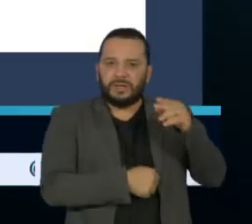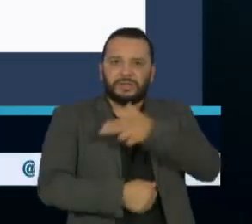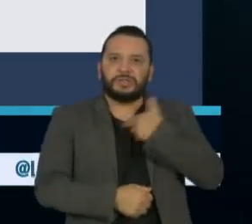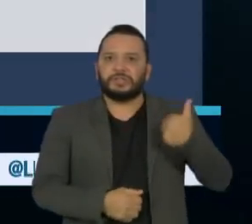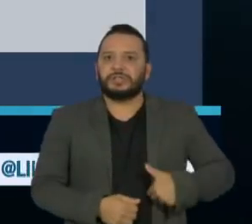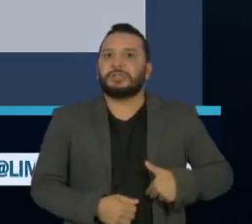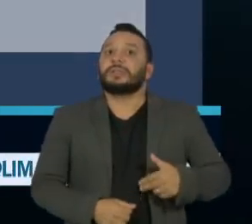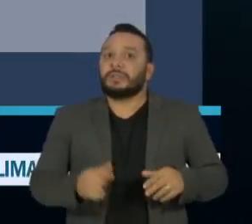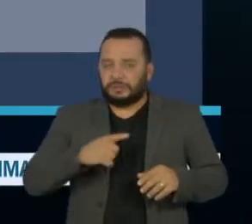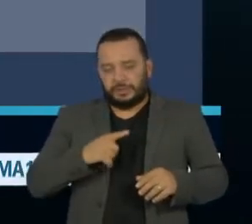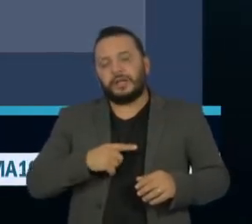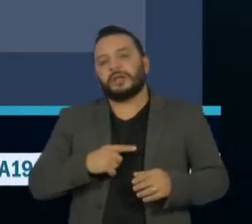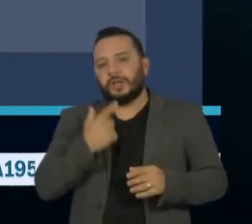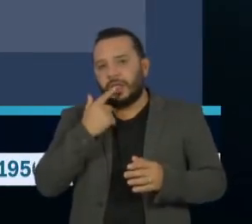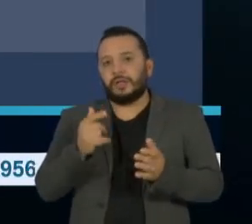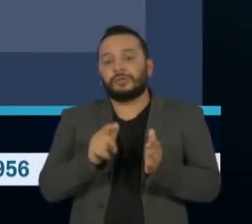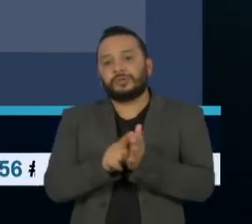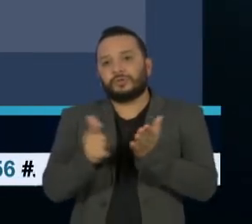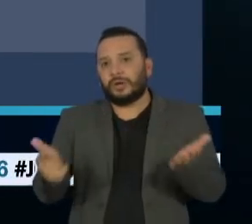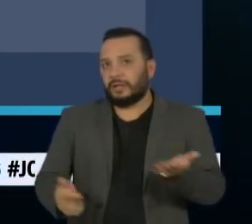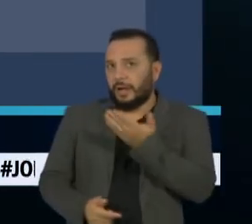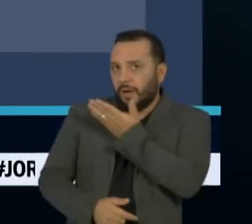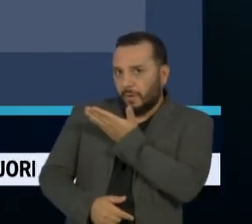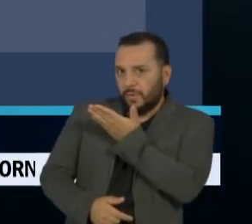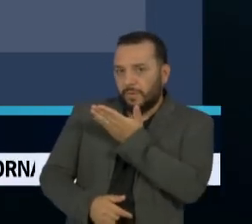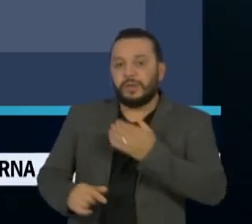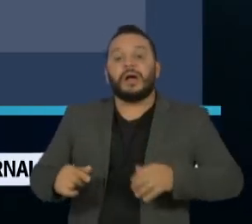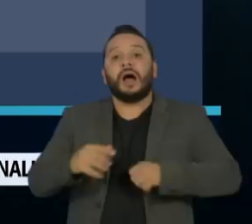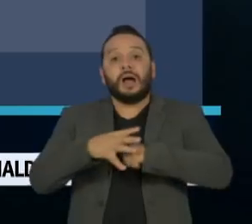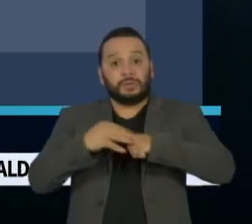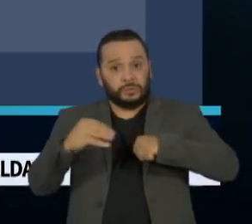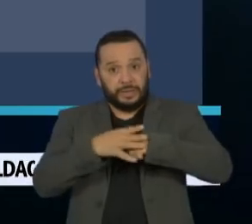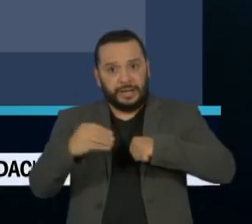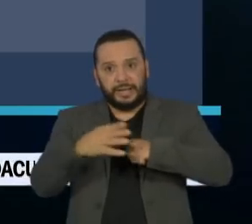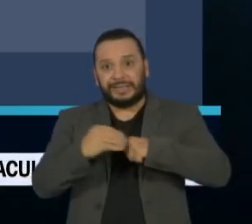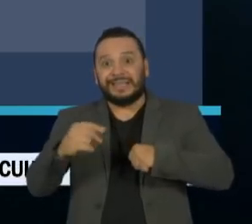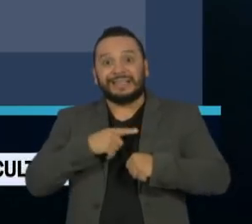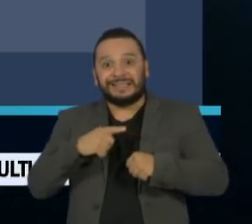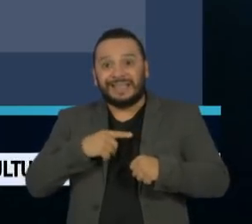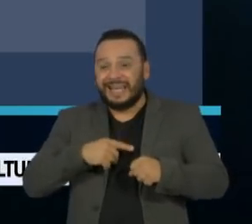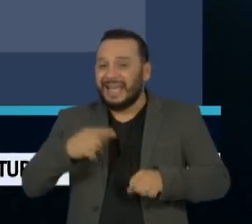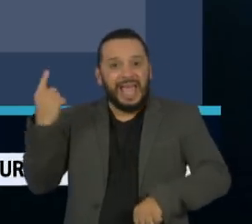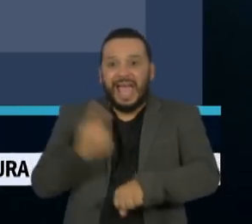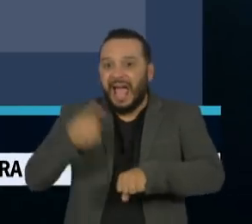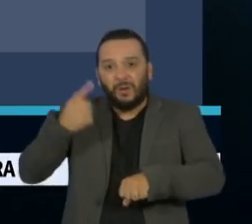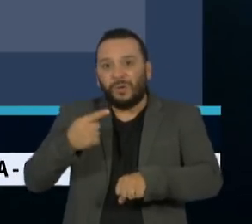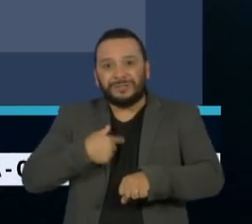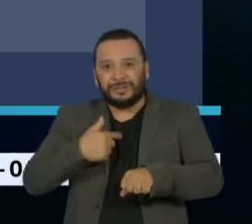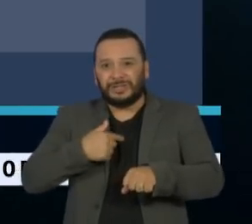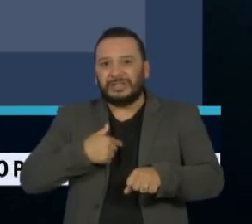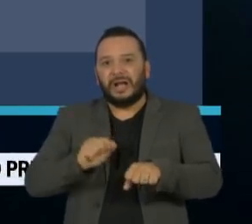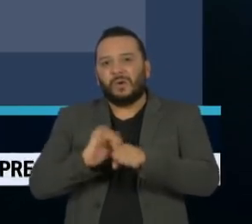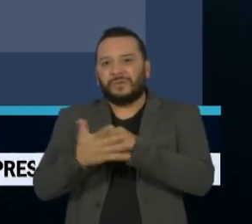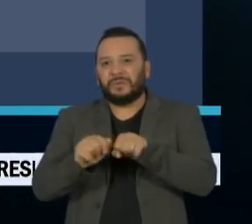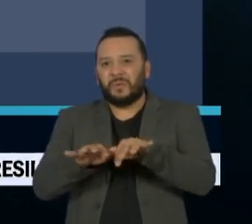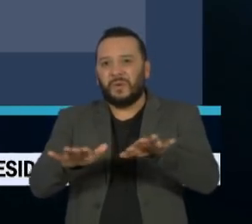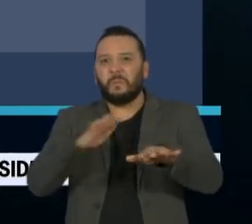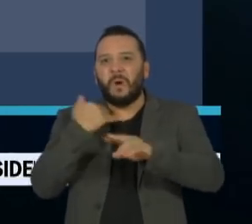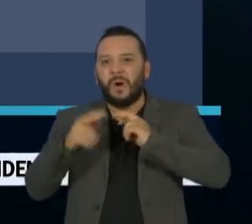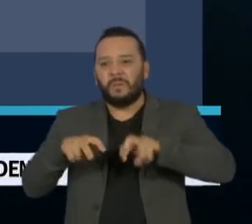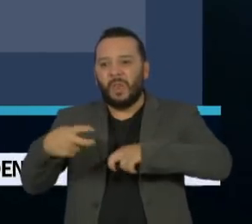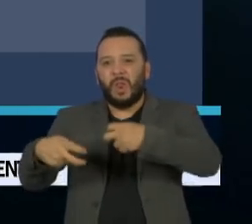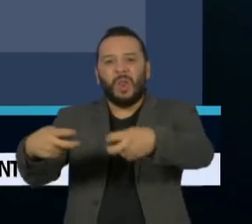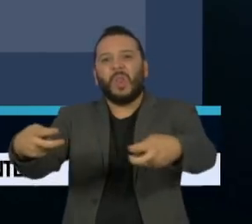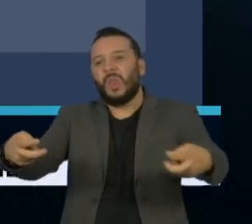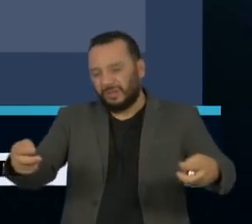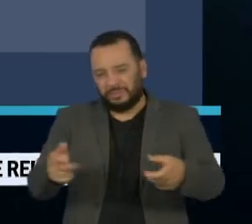britânico Telegraph, a Suécia se tornou o país com a maior taxa per capita de mortalidade pela Covid-19. Seis mortes por